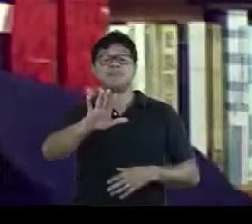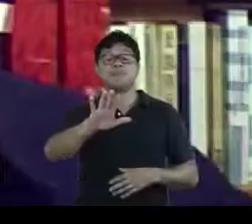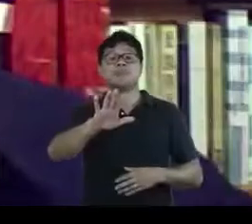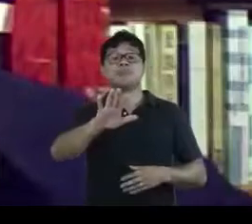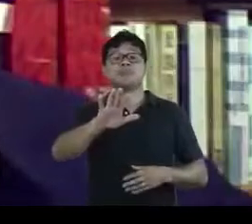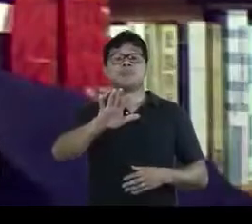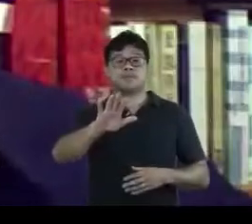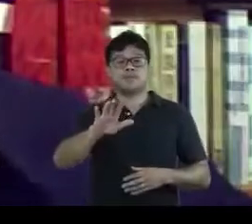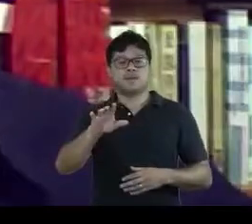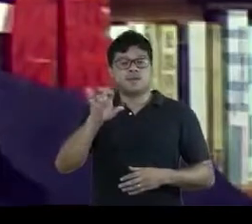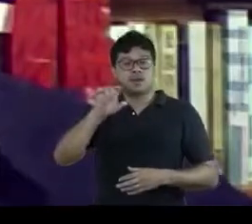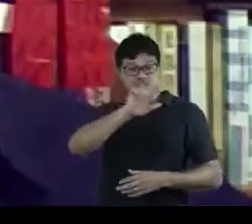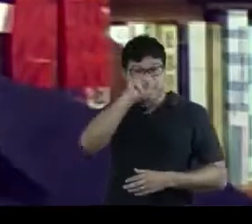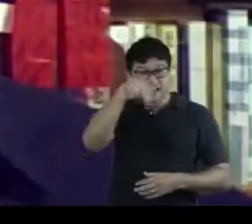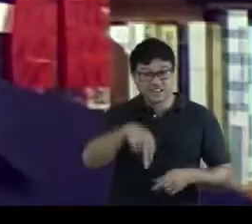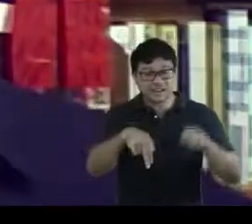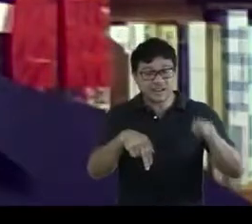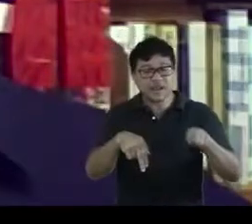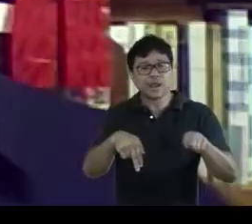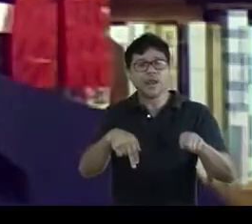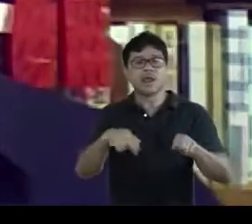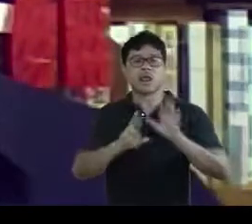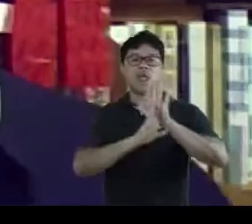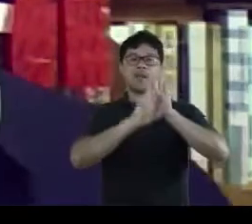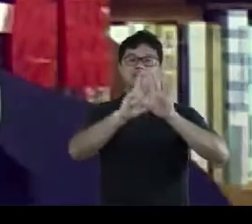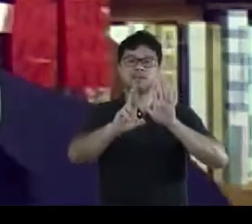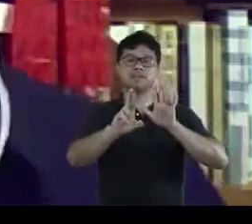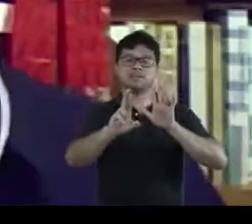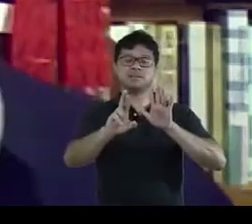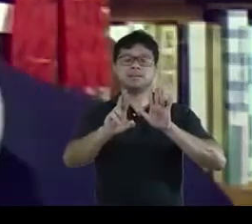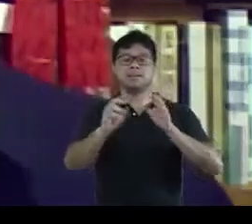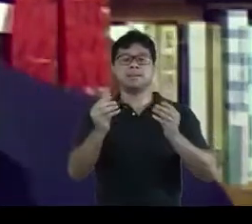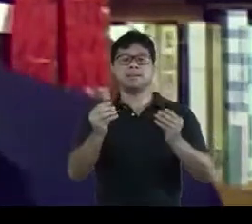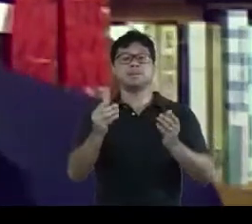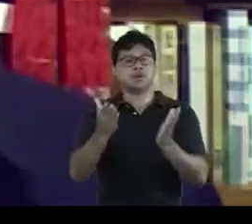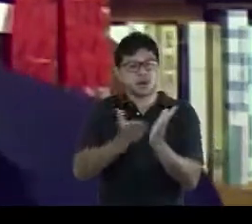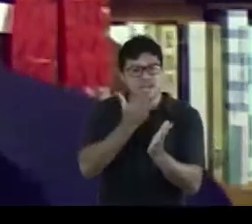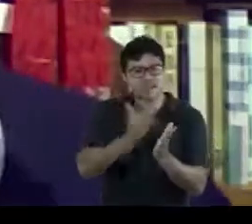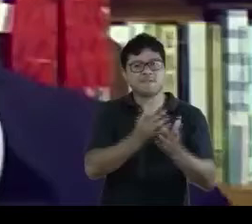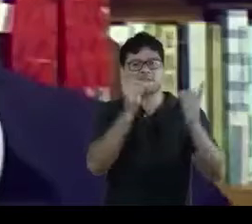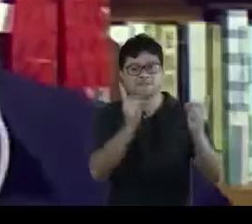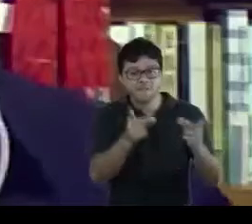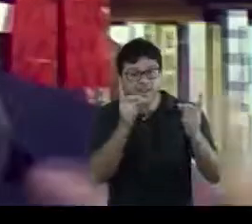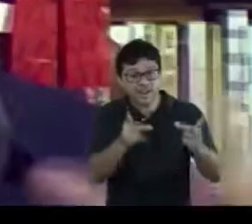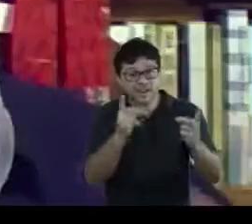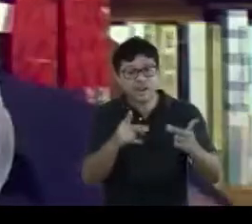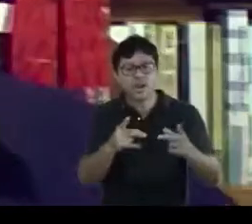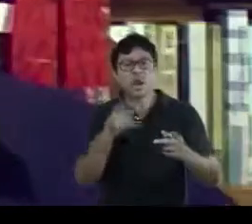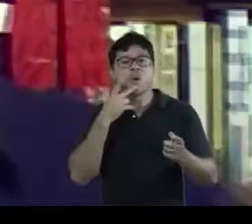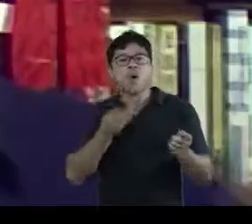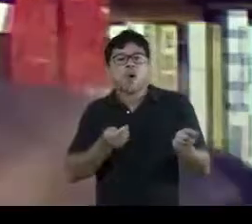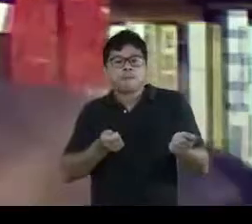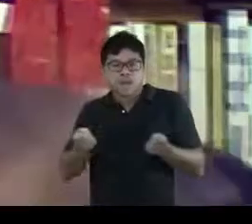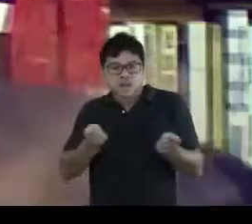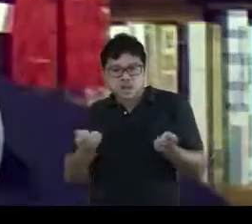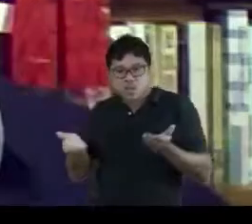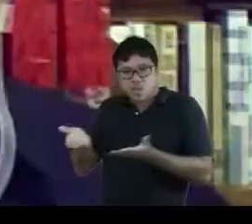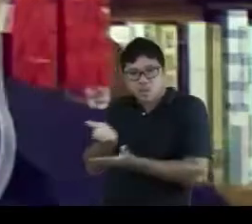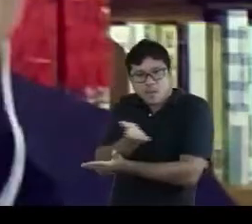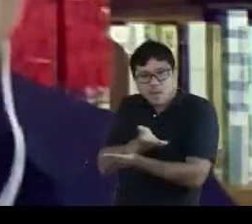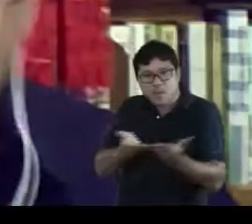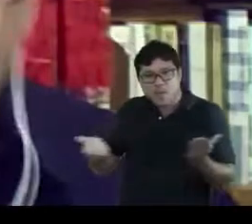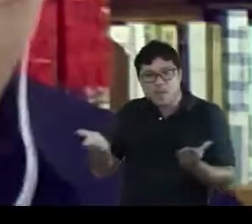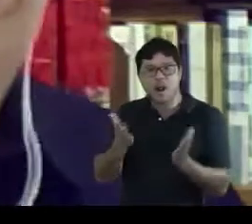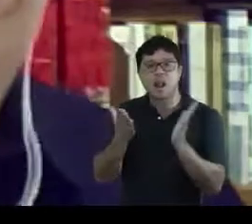O Desiré do Jardin, como representante desses livreiros, como um mediador dos